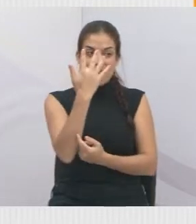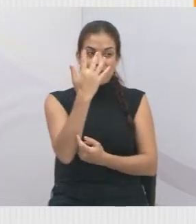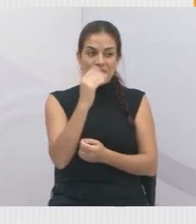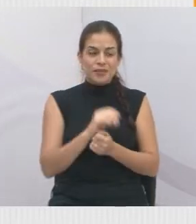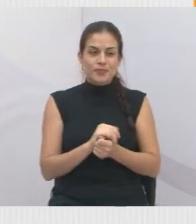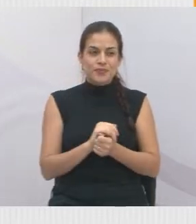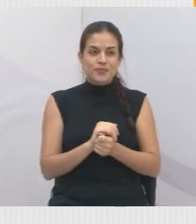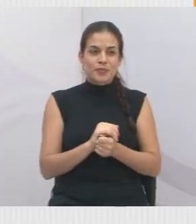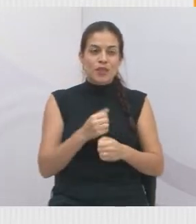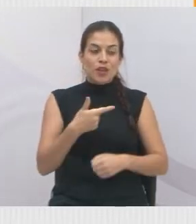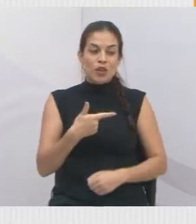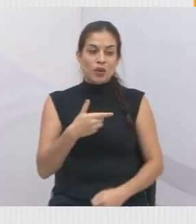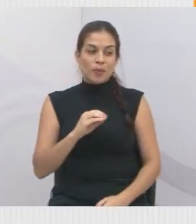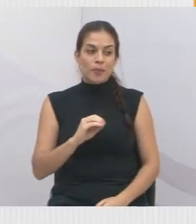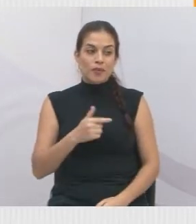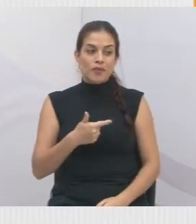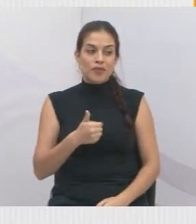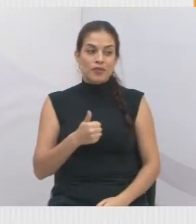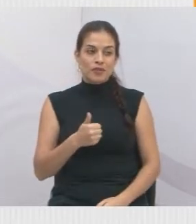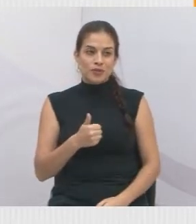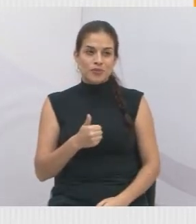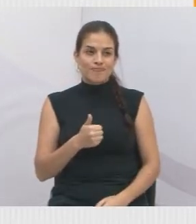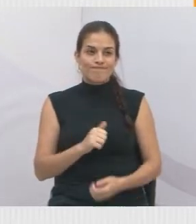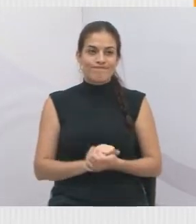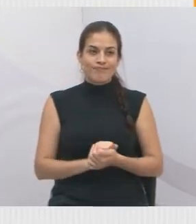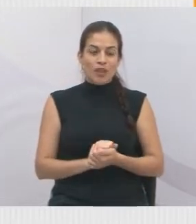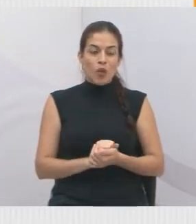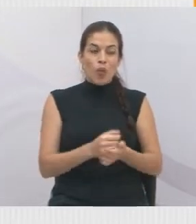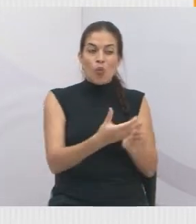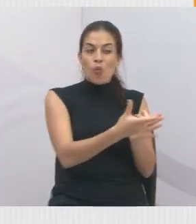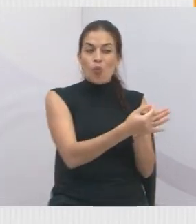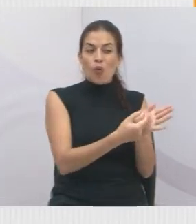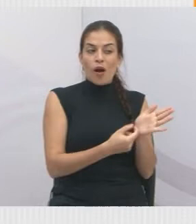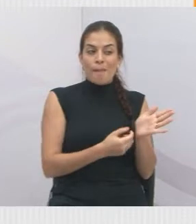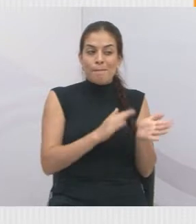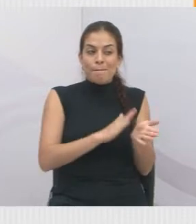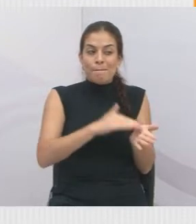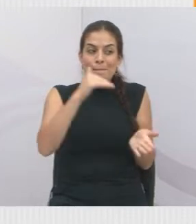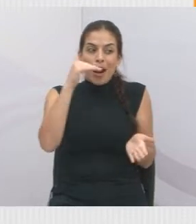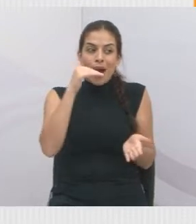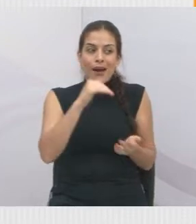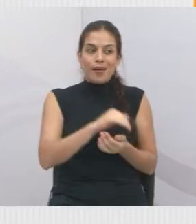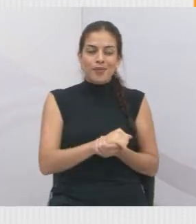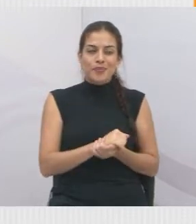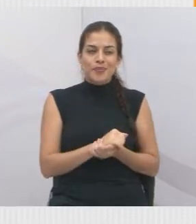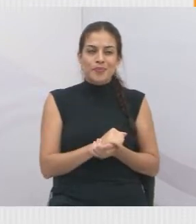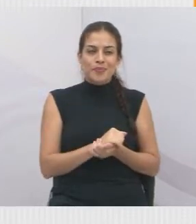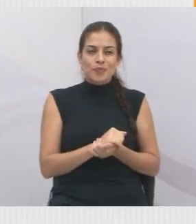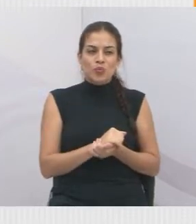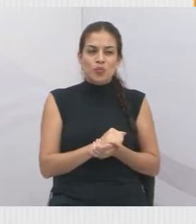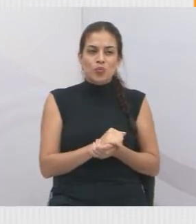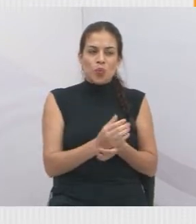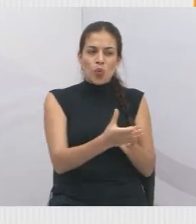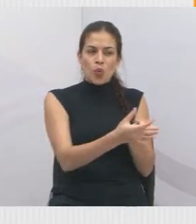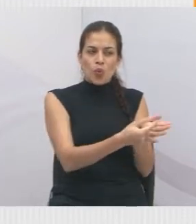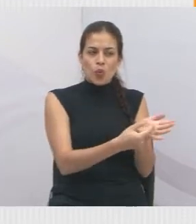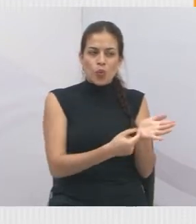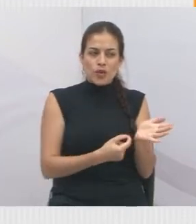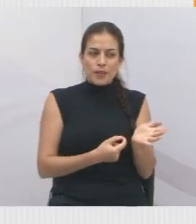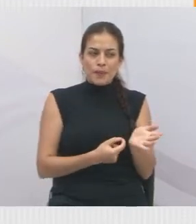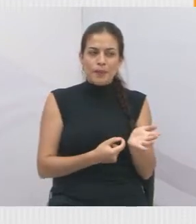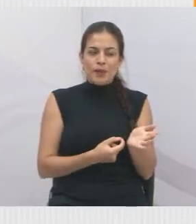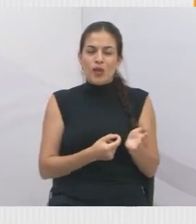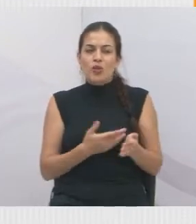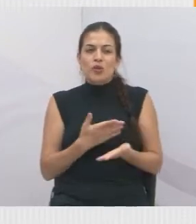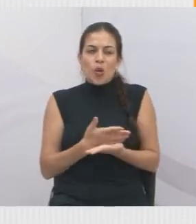obra. E isso, inclusive, fez com o orçamento da obra aumentasse. O orçamento inicial era 17 milhões e 700 mil reais.